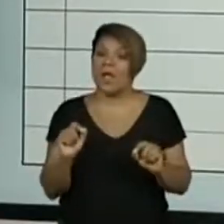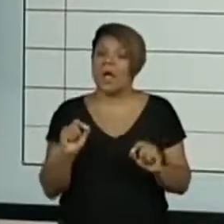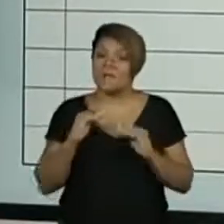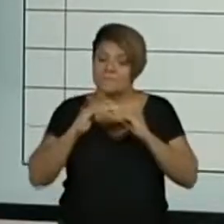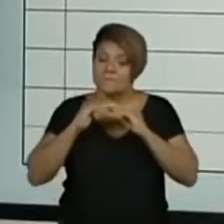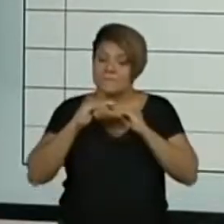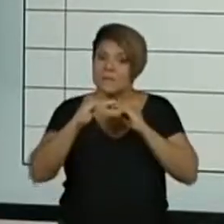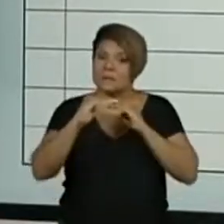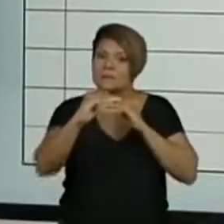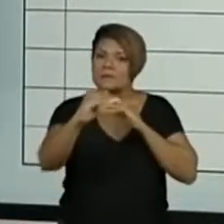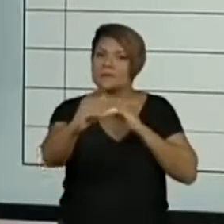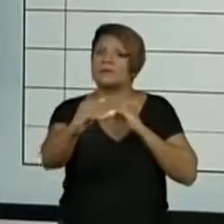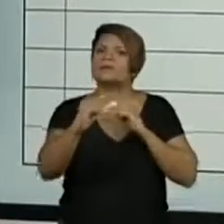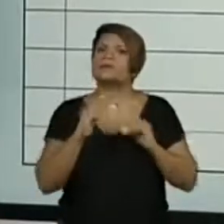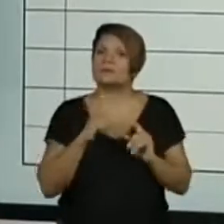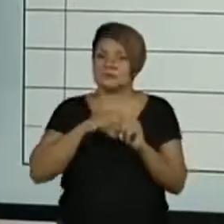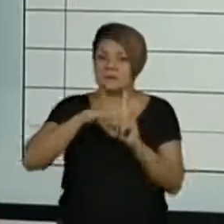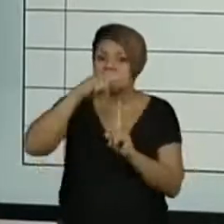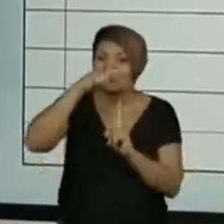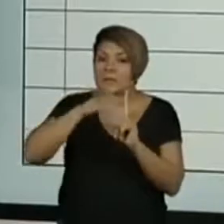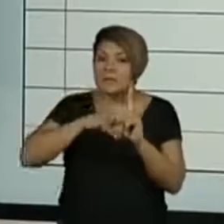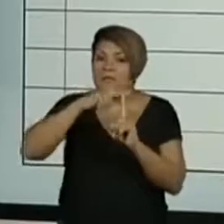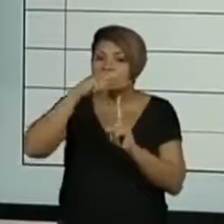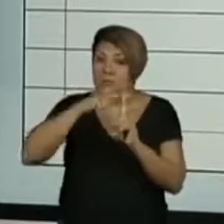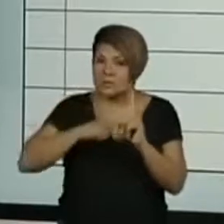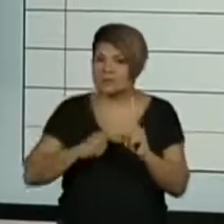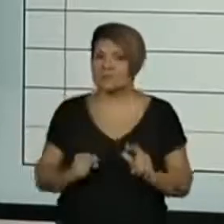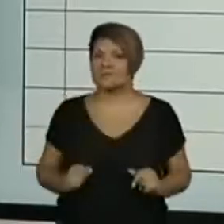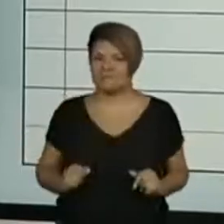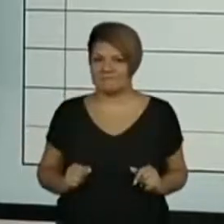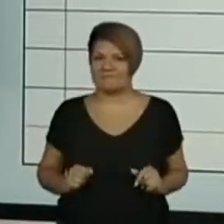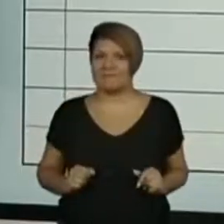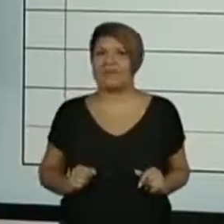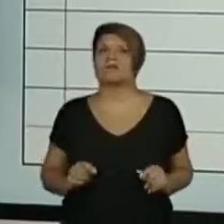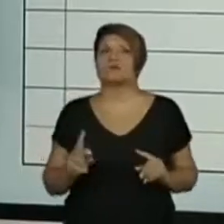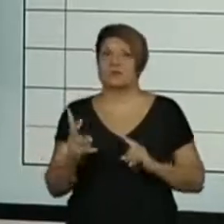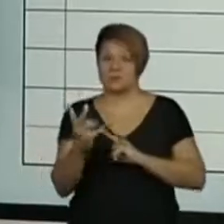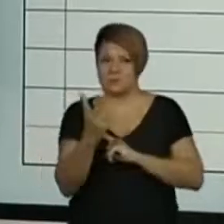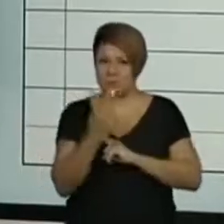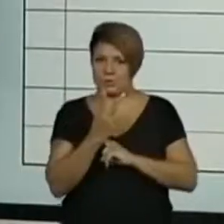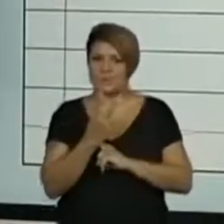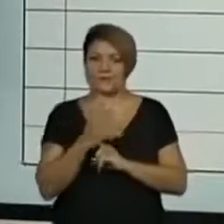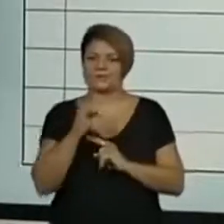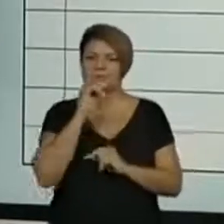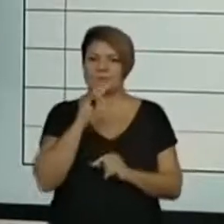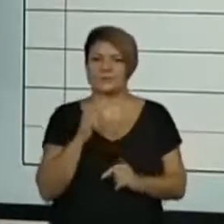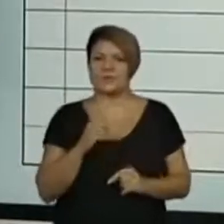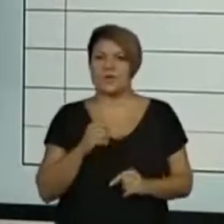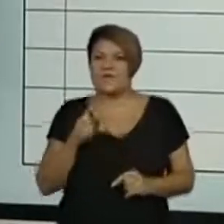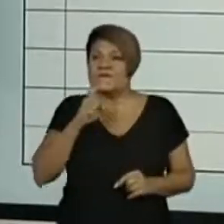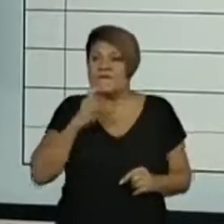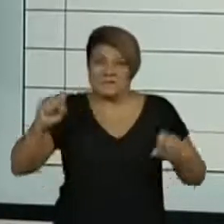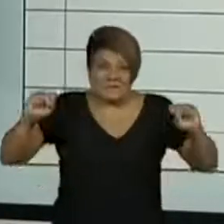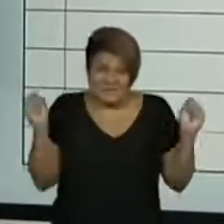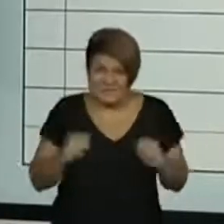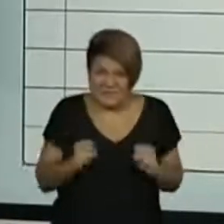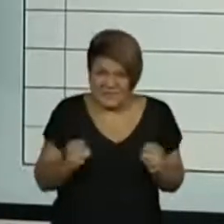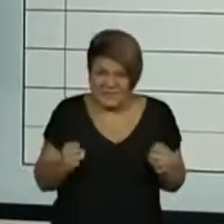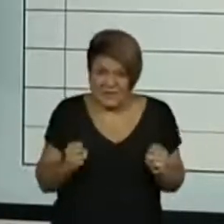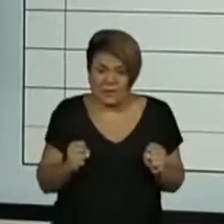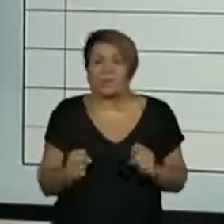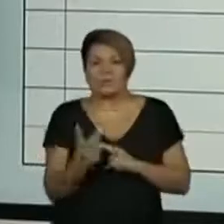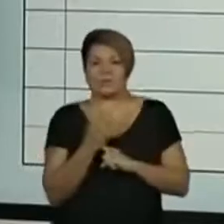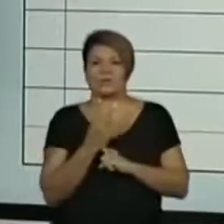bacana. Então, ele ajuda aí a manter a temperatura. Então, ele protege do, por exemplo, cai a temperatura, ele protege daquele